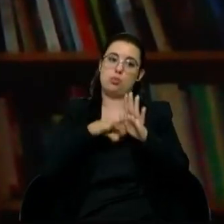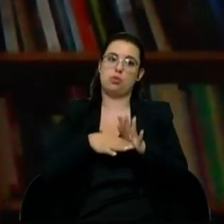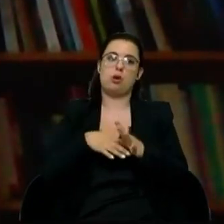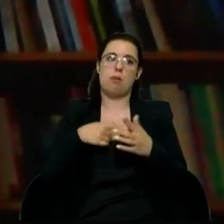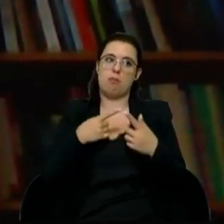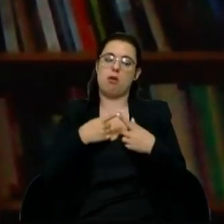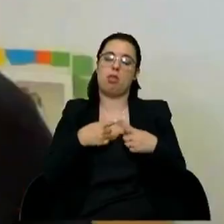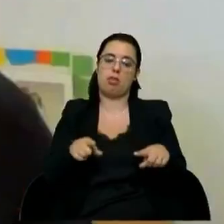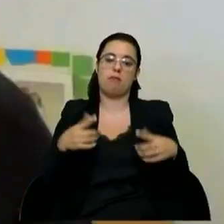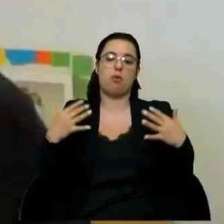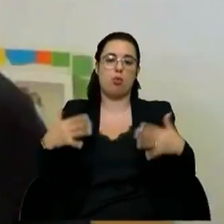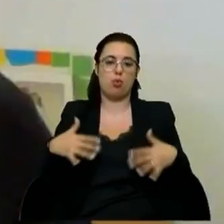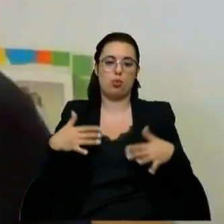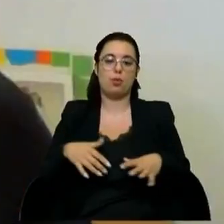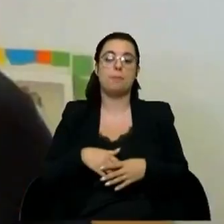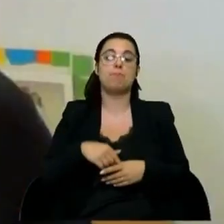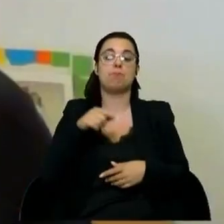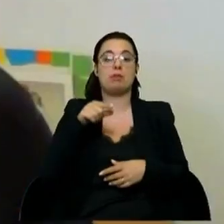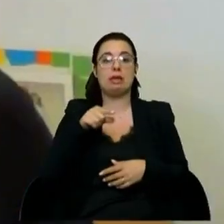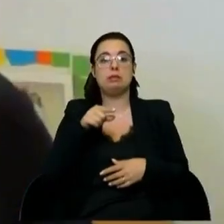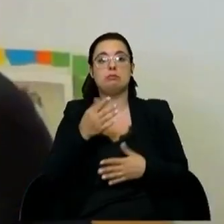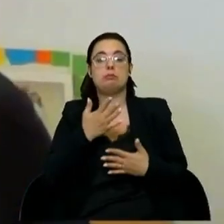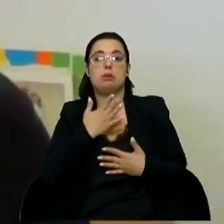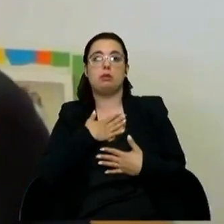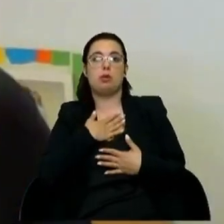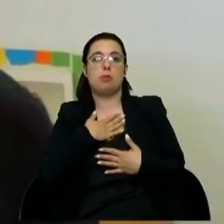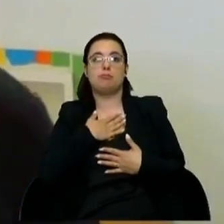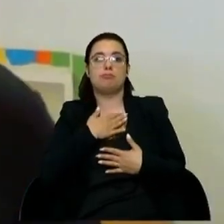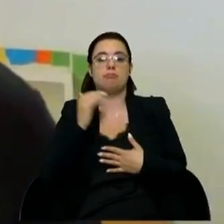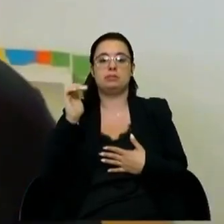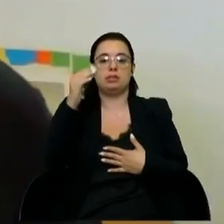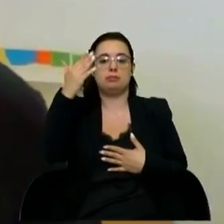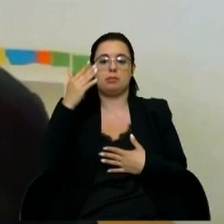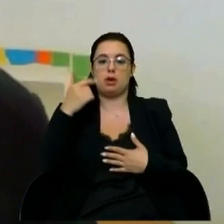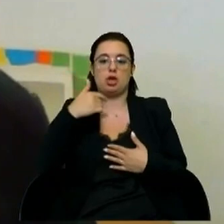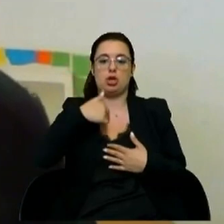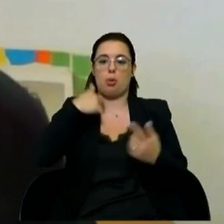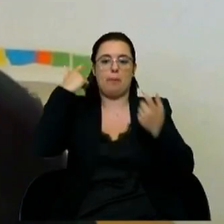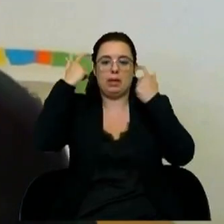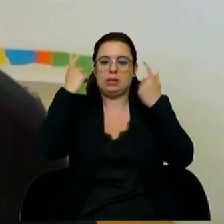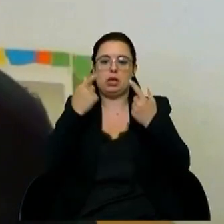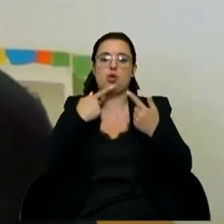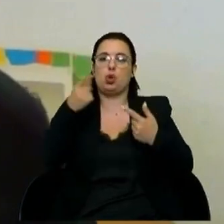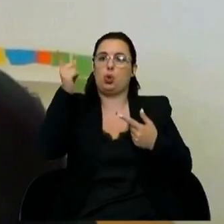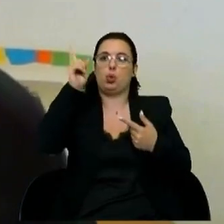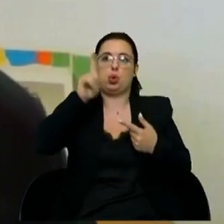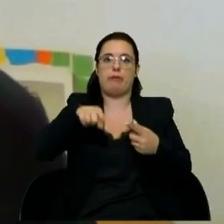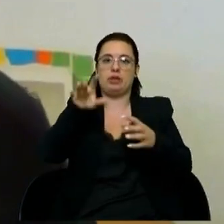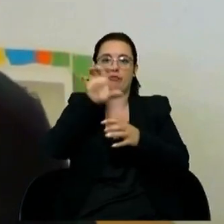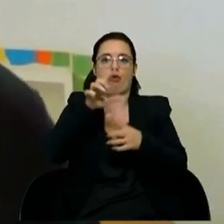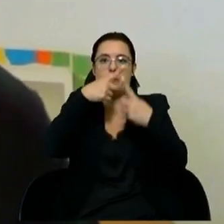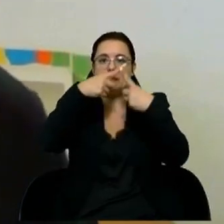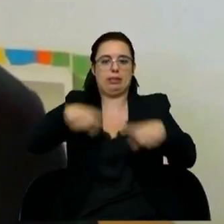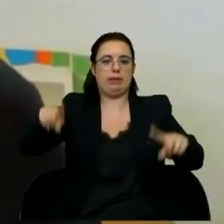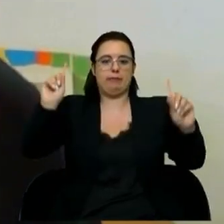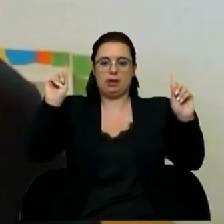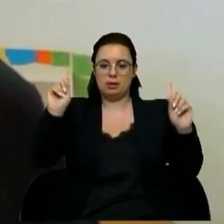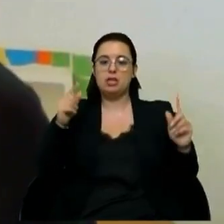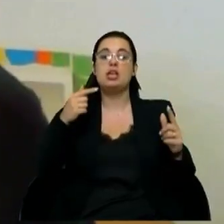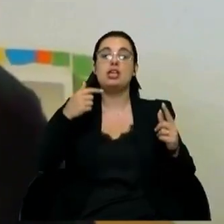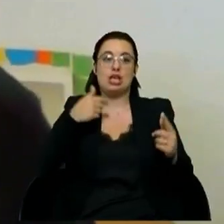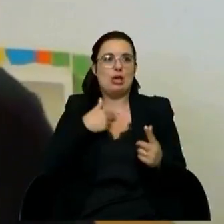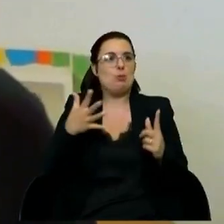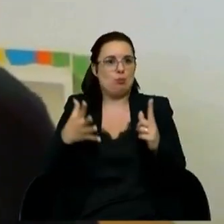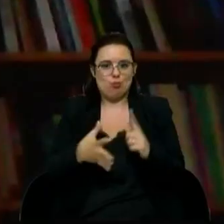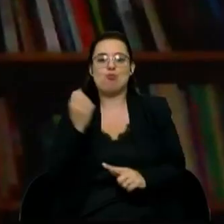realmente a diferença. O programa Upskill abriu uma porta principal. Permitiu-me relançar isto tudo e pensar tudo de uma forma diferente e cumpriu